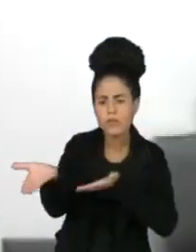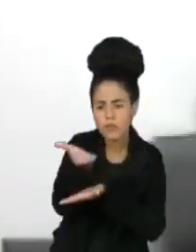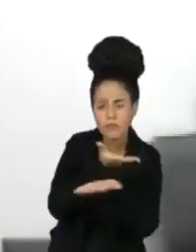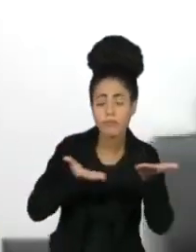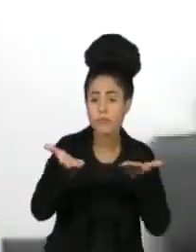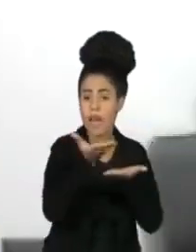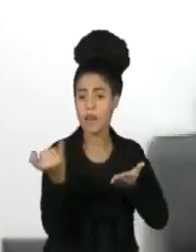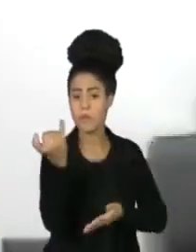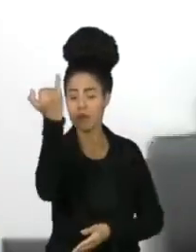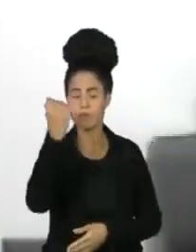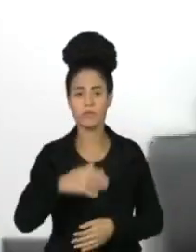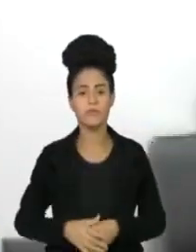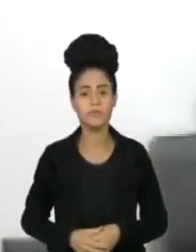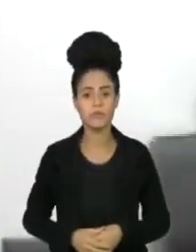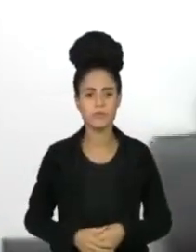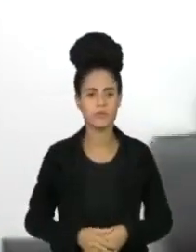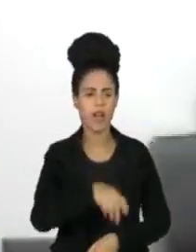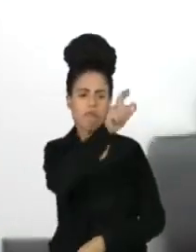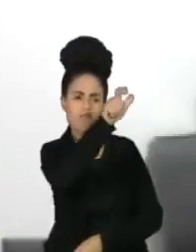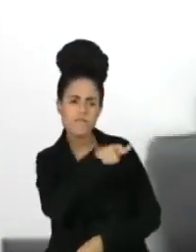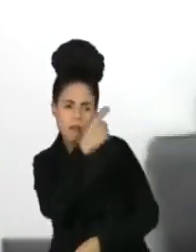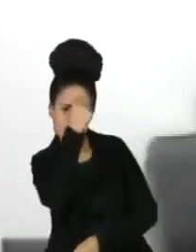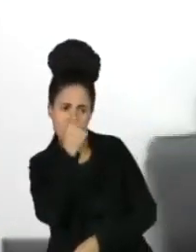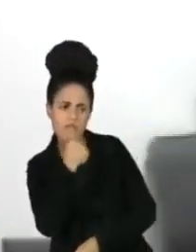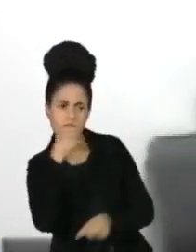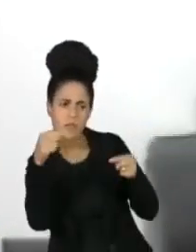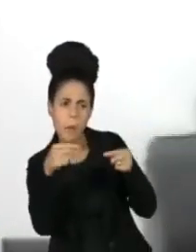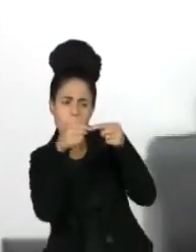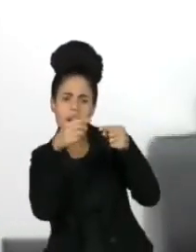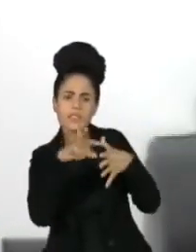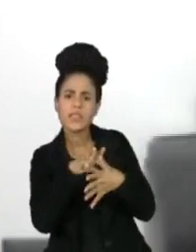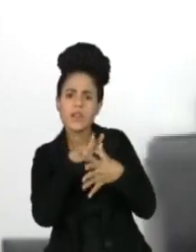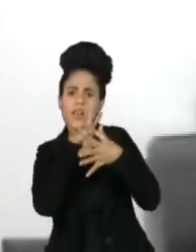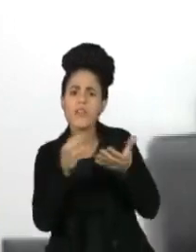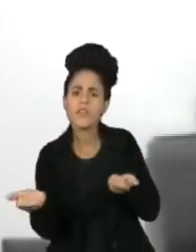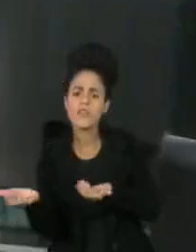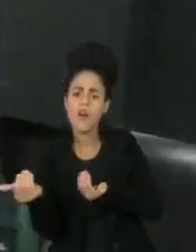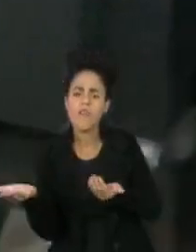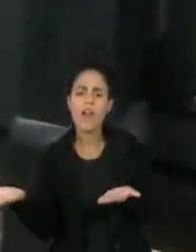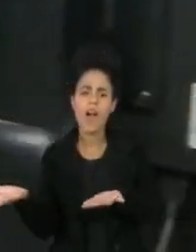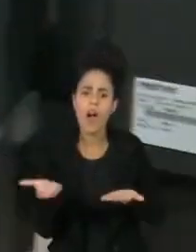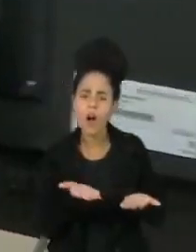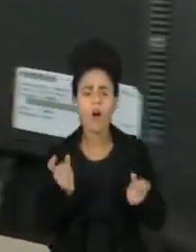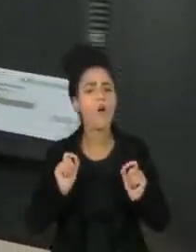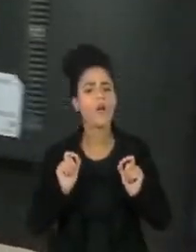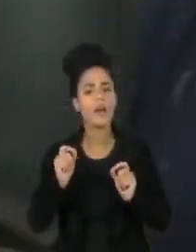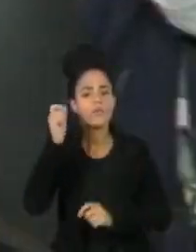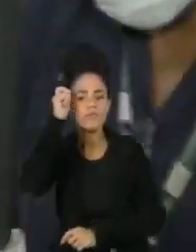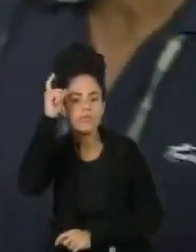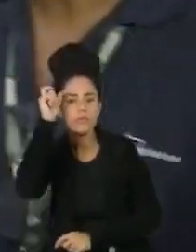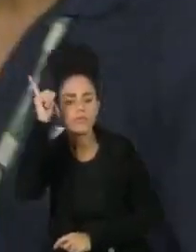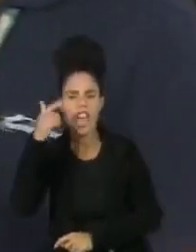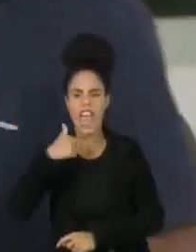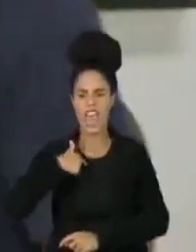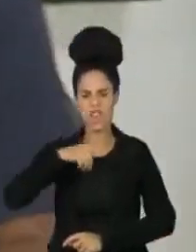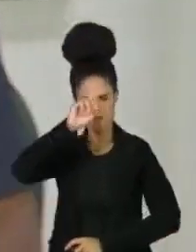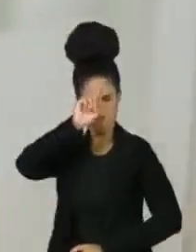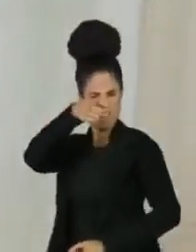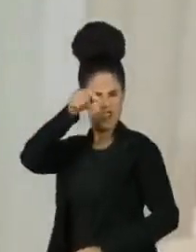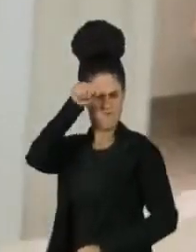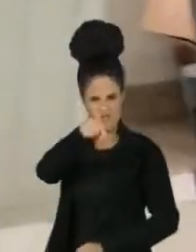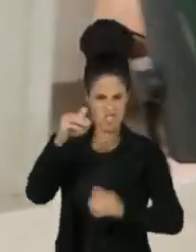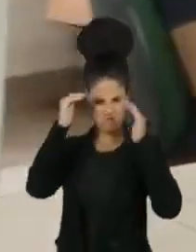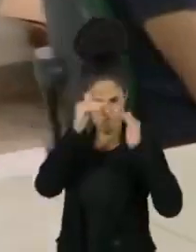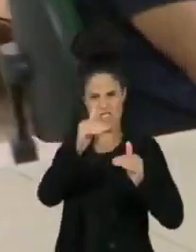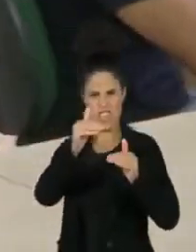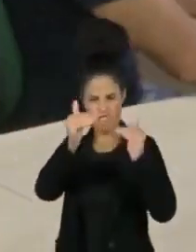inspirar. Este é o perfil do chefe moderno, segundo esta especialista em recursos humanos. A cultura do eu mando, você obedece,